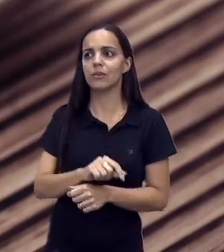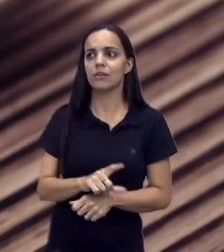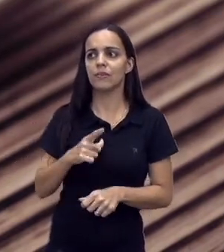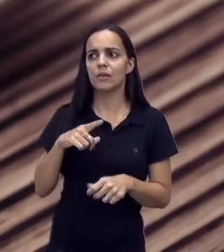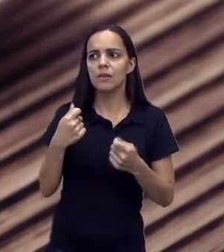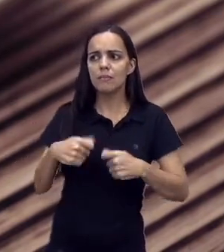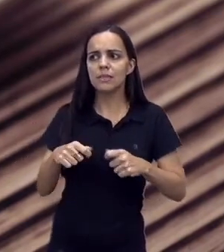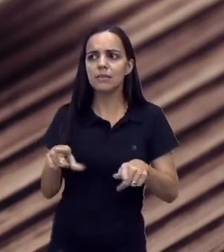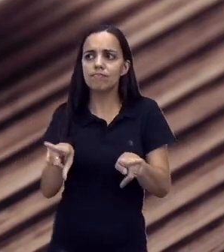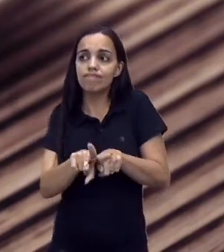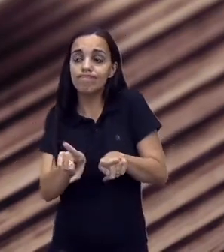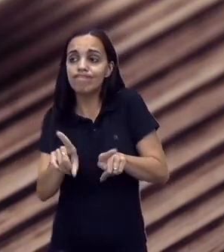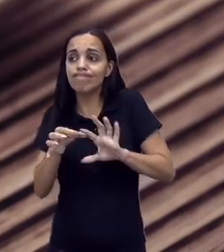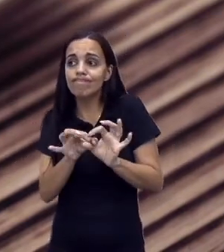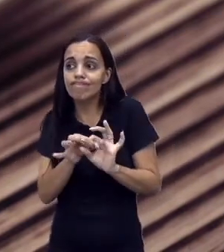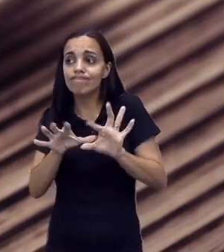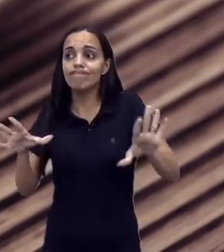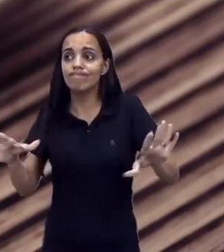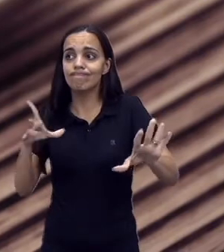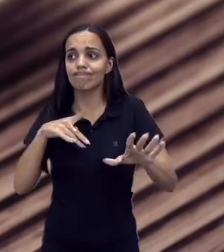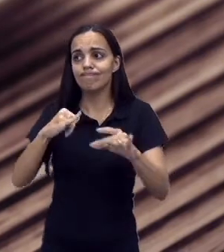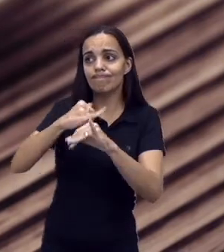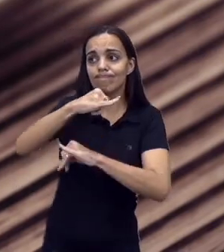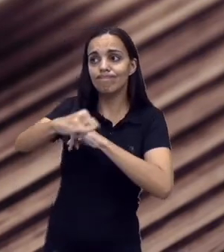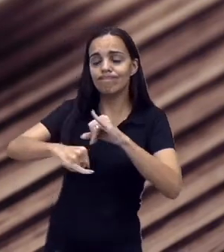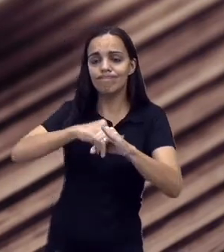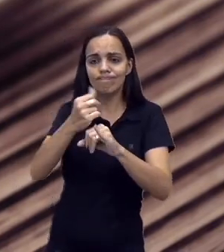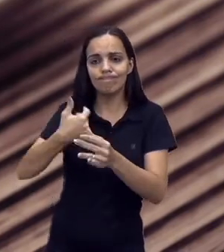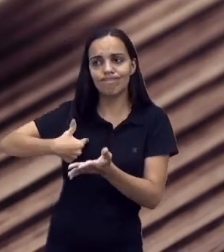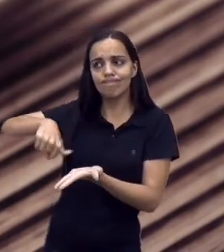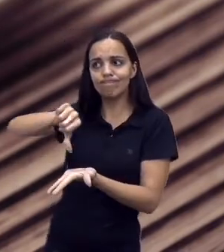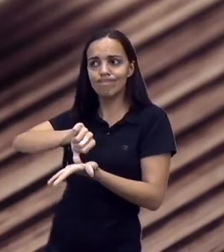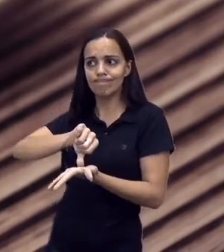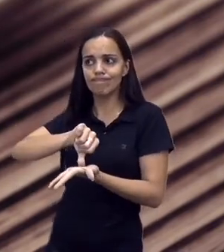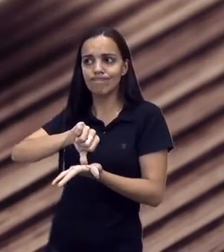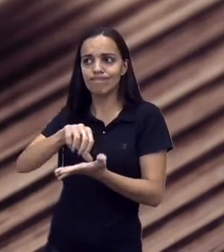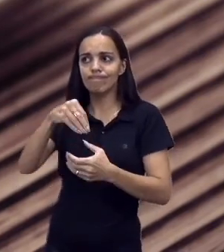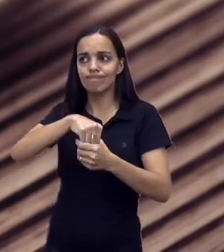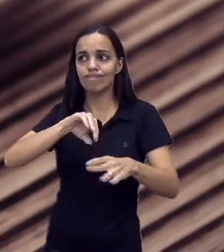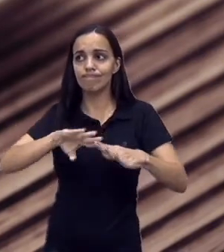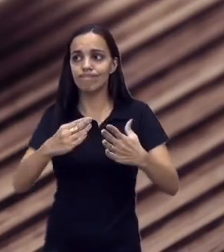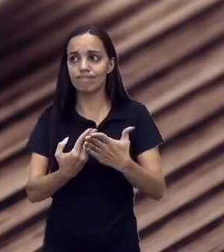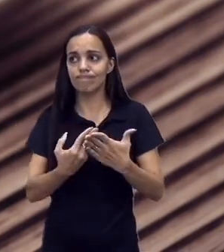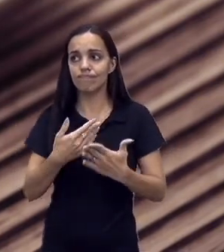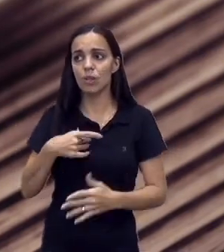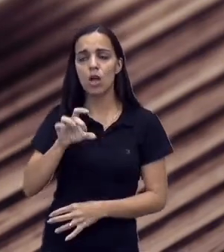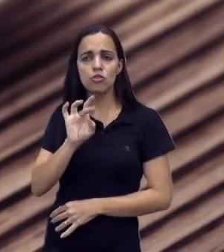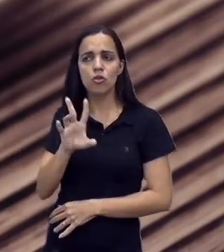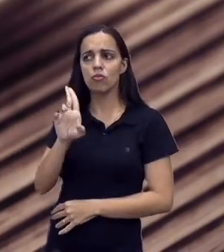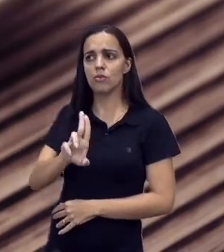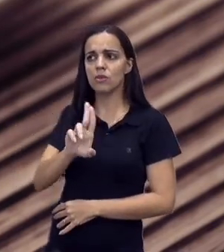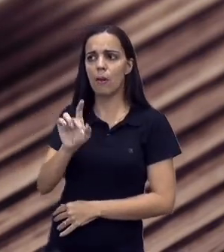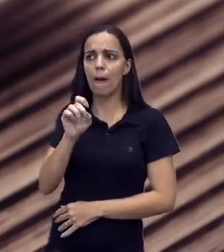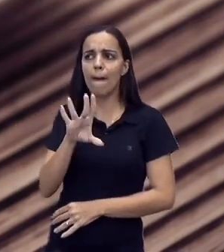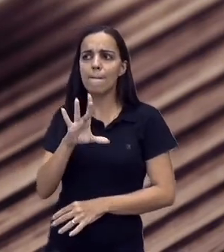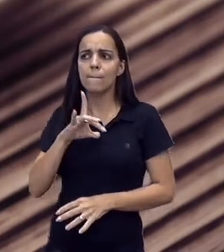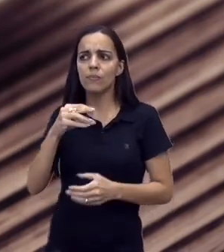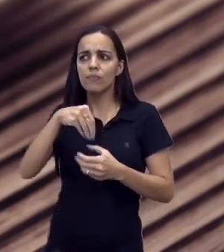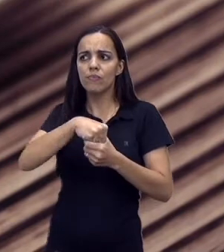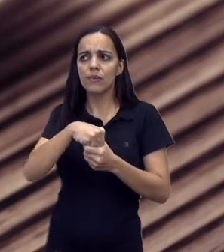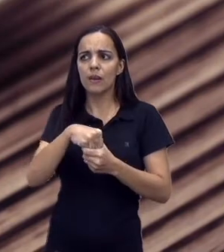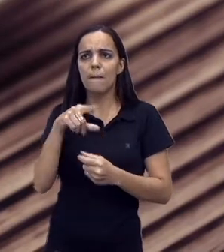precisa também ser liberada uma internet de boa qualidade. O celular não somente ajuda em aula de